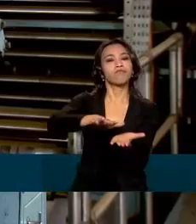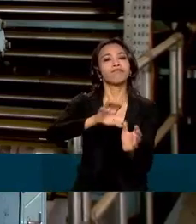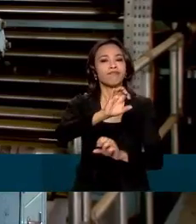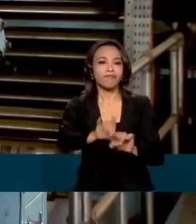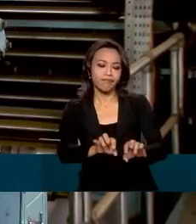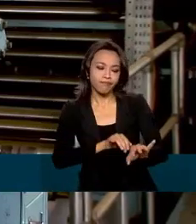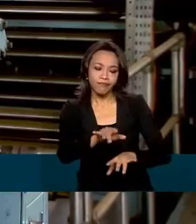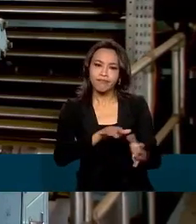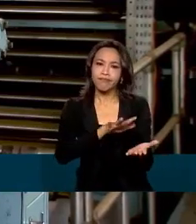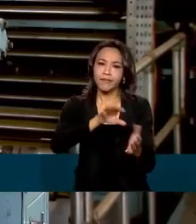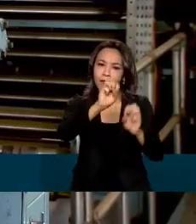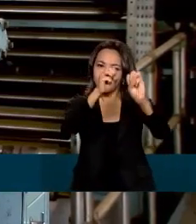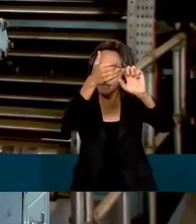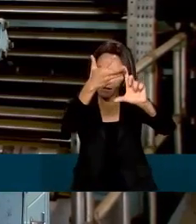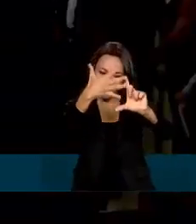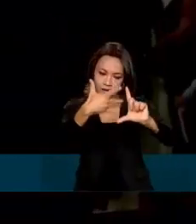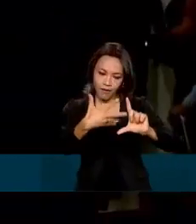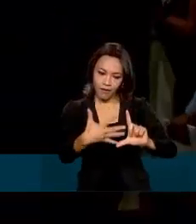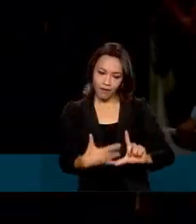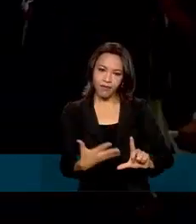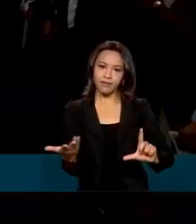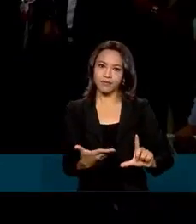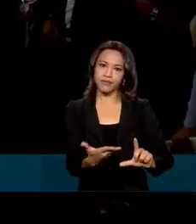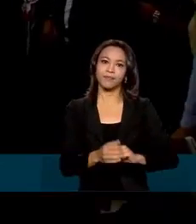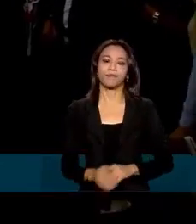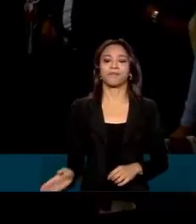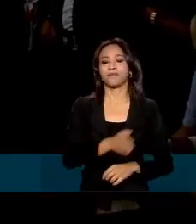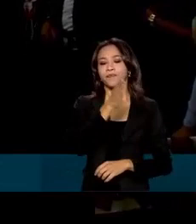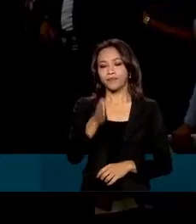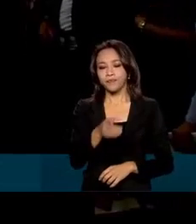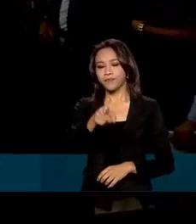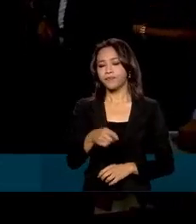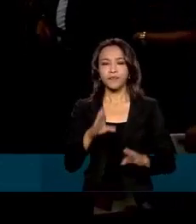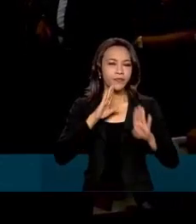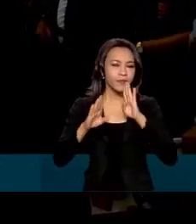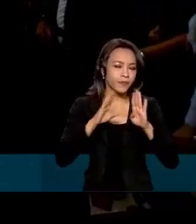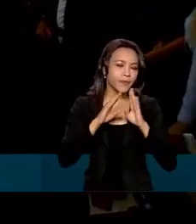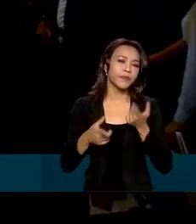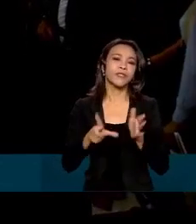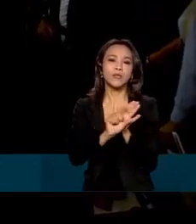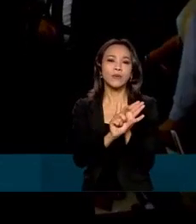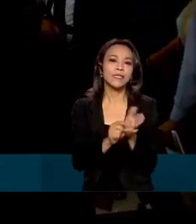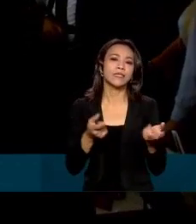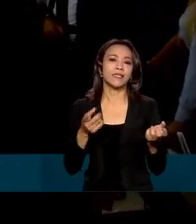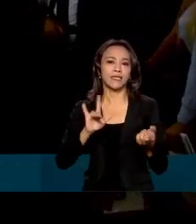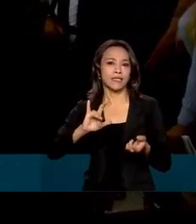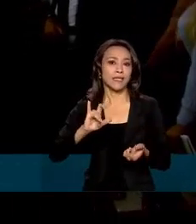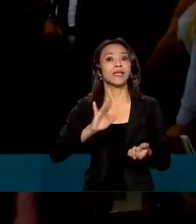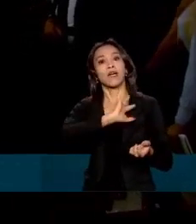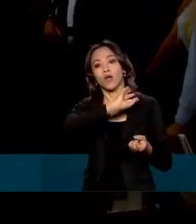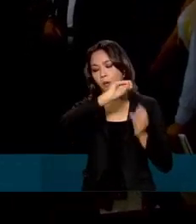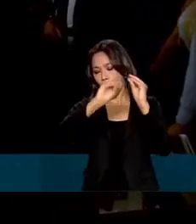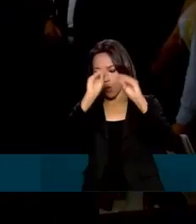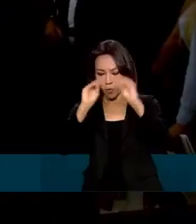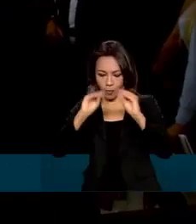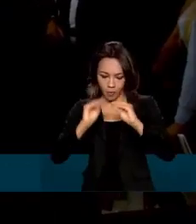disponibilizada no site da imprensa nacional Estamos nas mídias sociais, Facebook, Twitter, Instagram Ou seja, possibilitando que